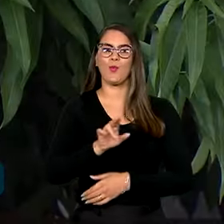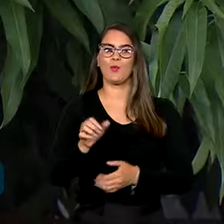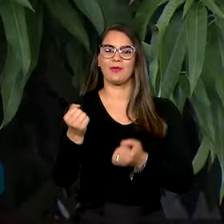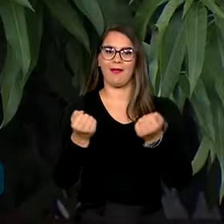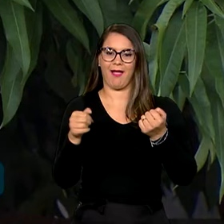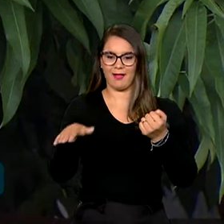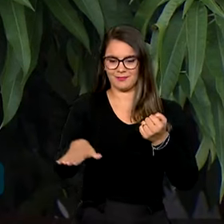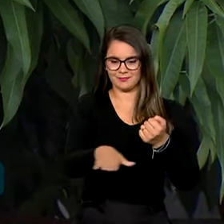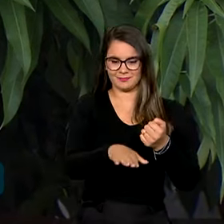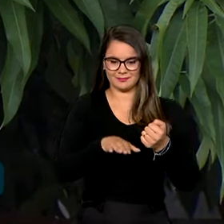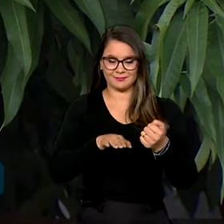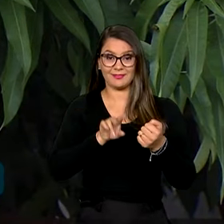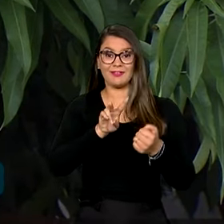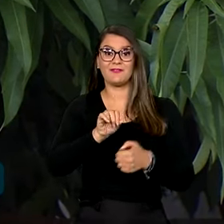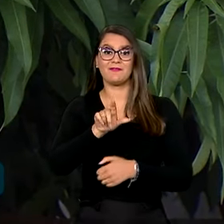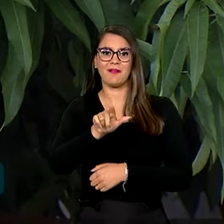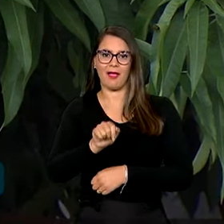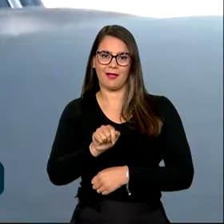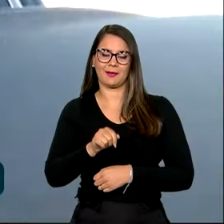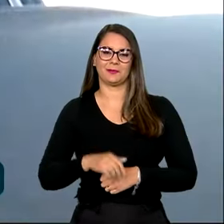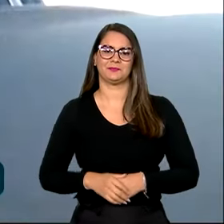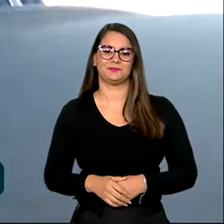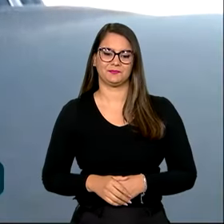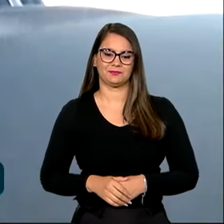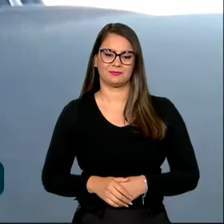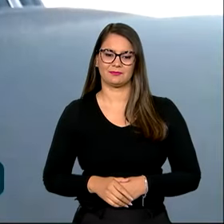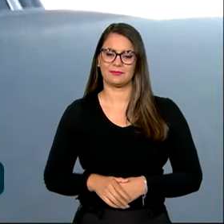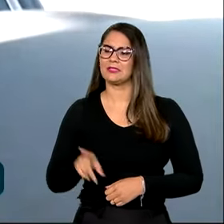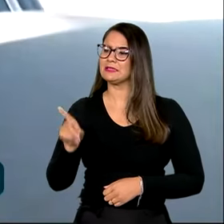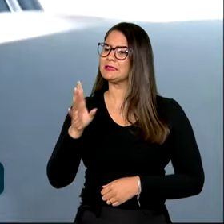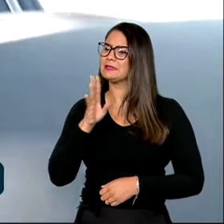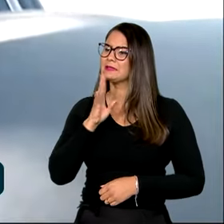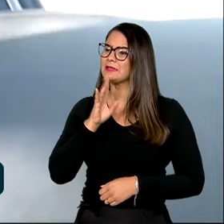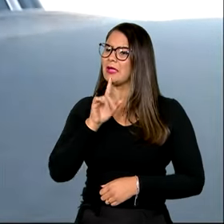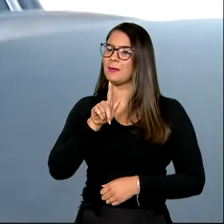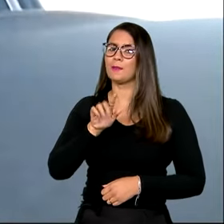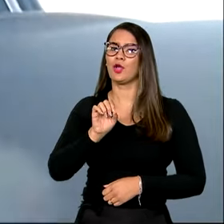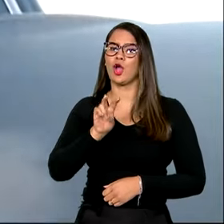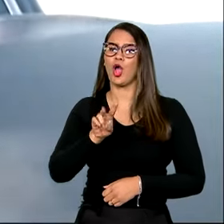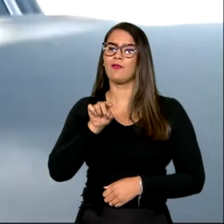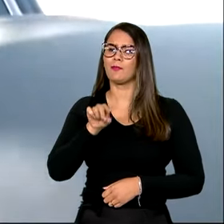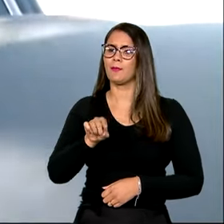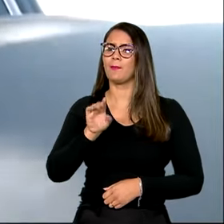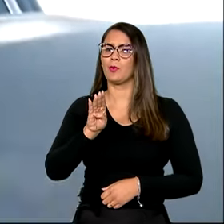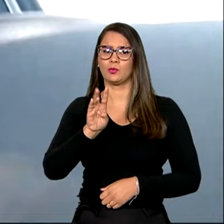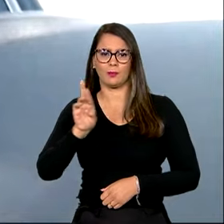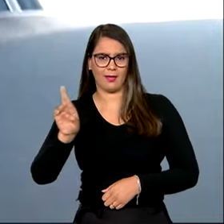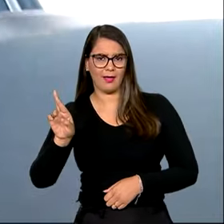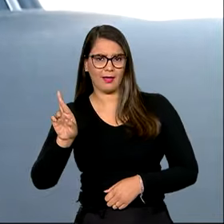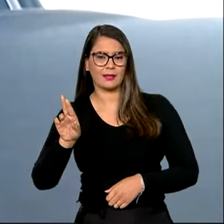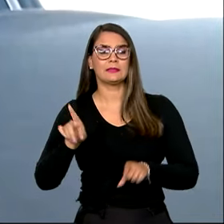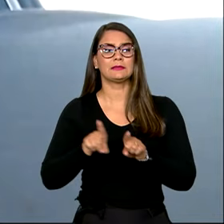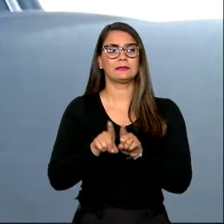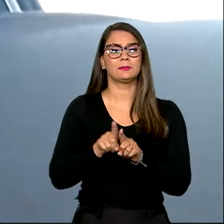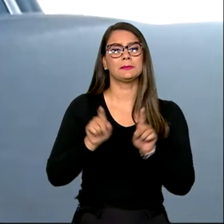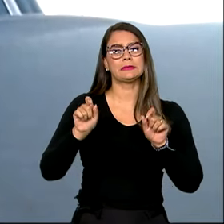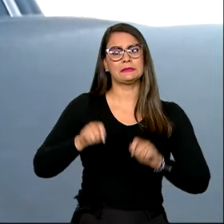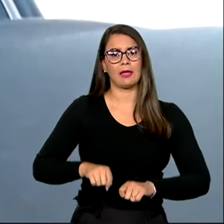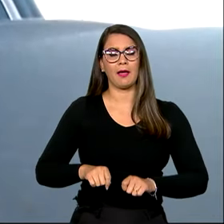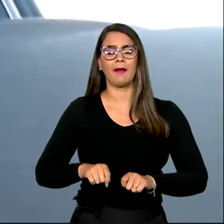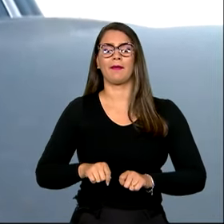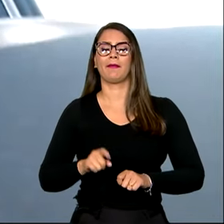reservadas nos estacionamentos. Você conhece o gov.br? Tem também a opção de você ir lá no